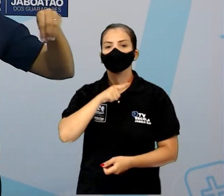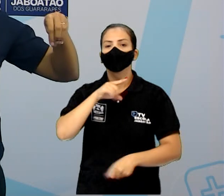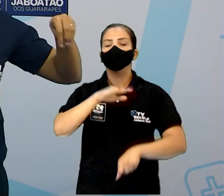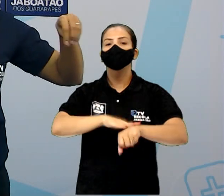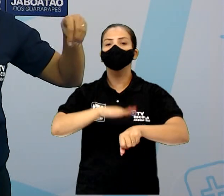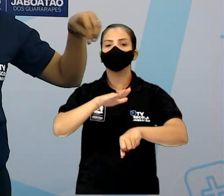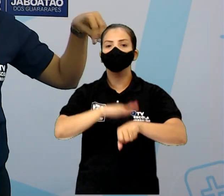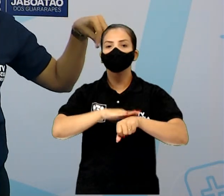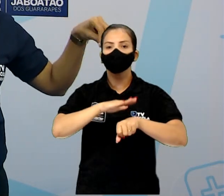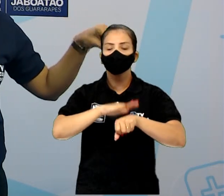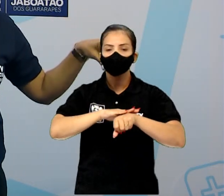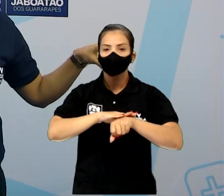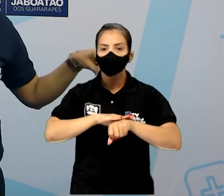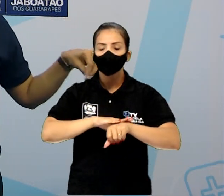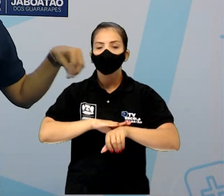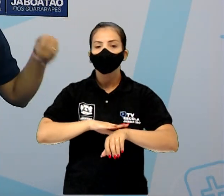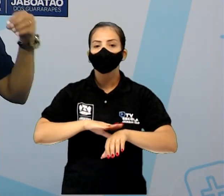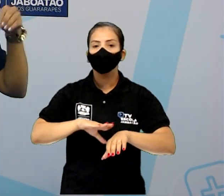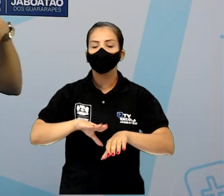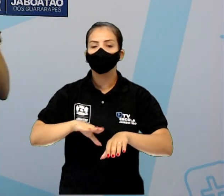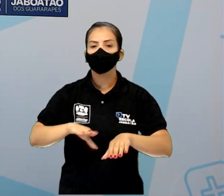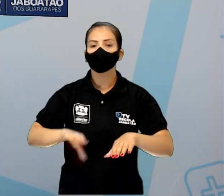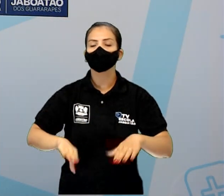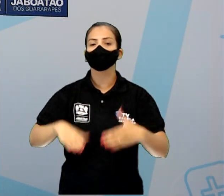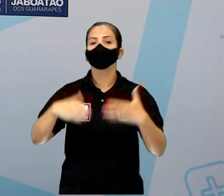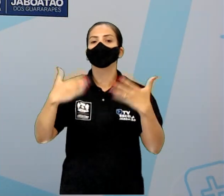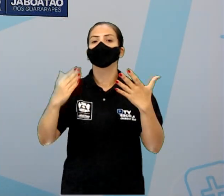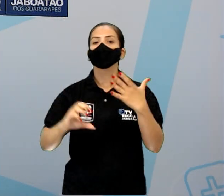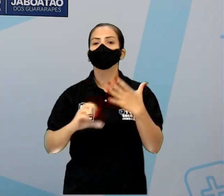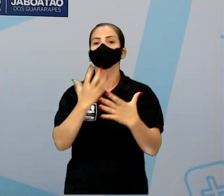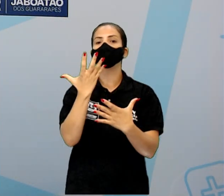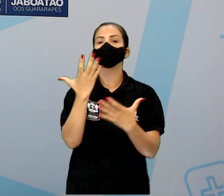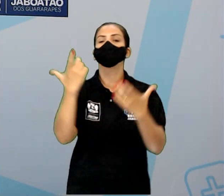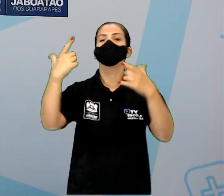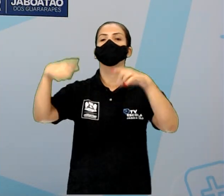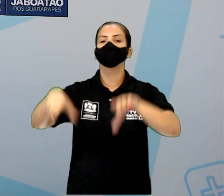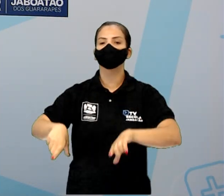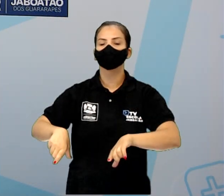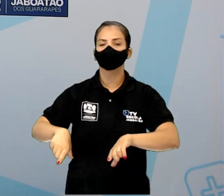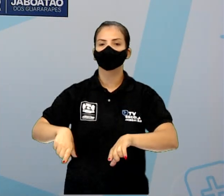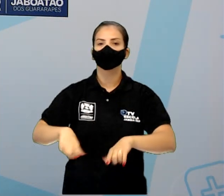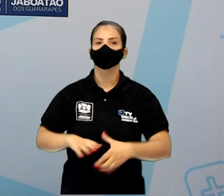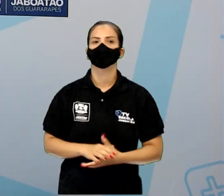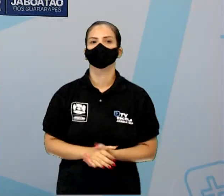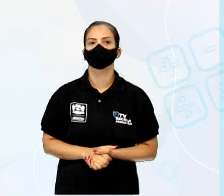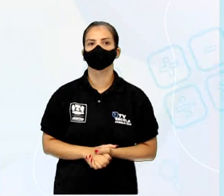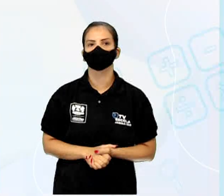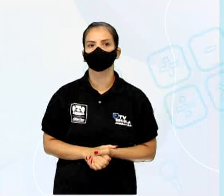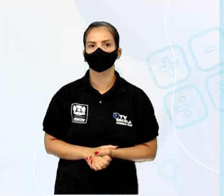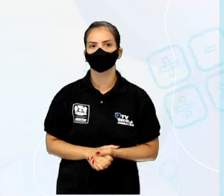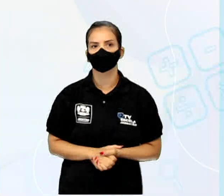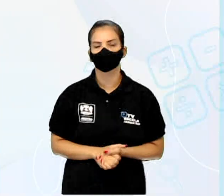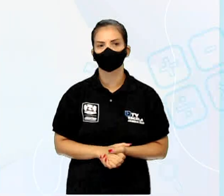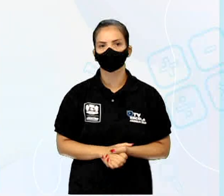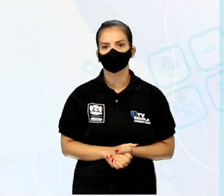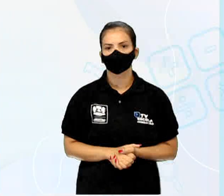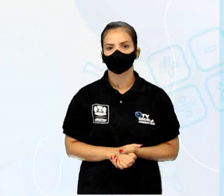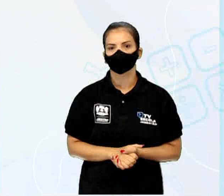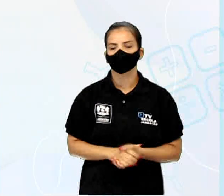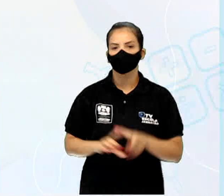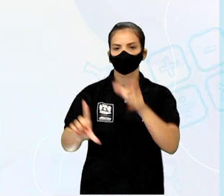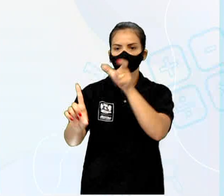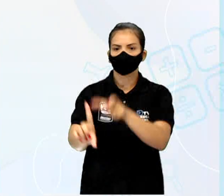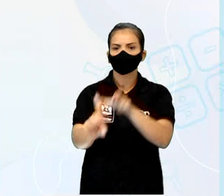Qual foi o tempo que aconteceu isso e diz onde foi feito isso. Então, ó, e os personagens, né?